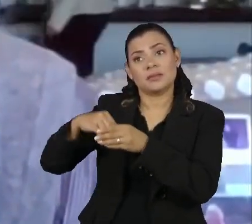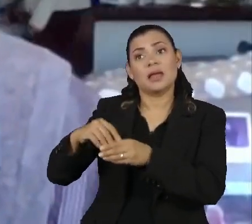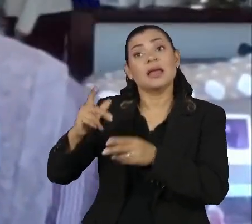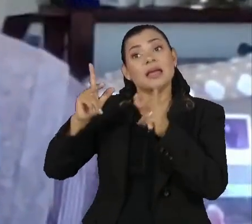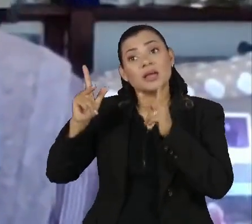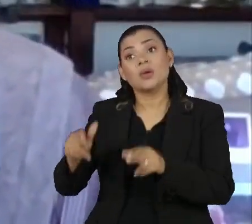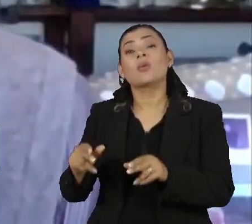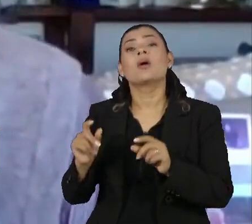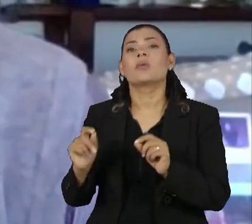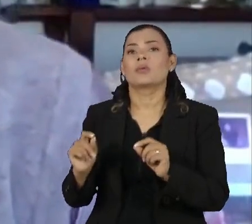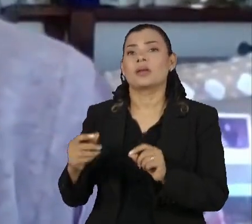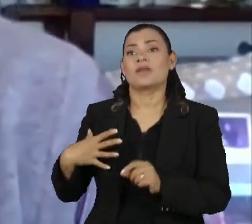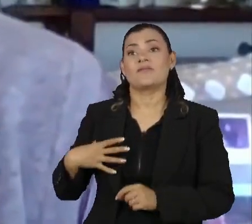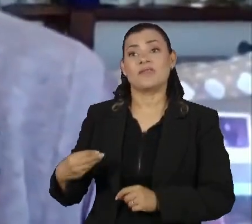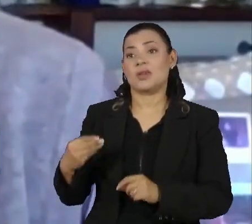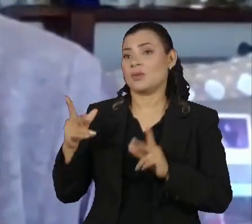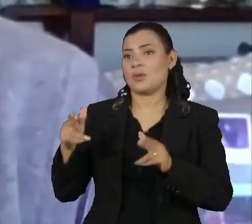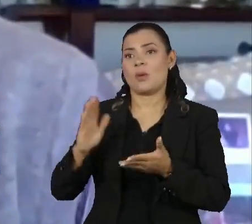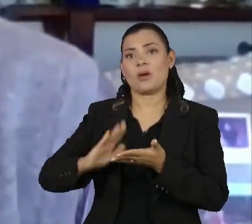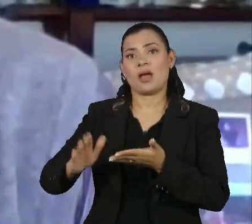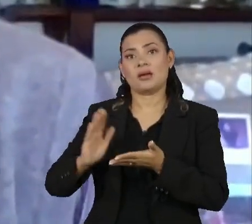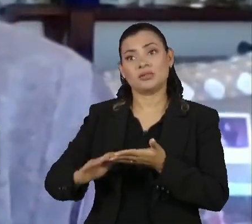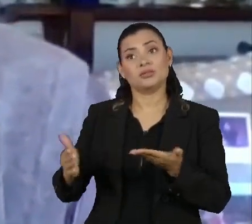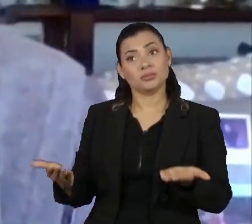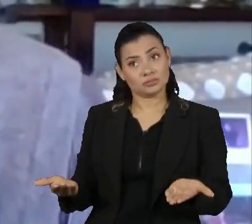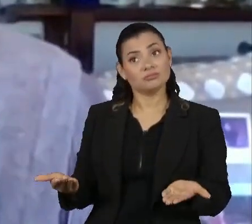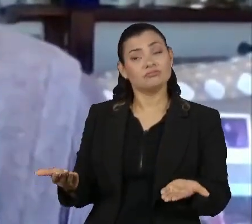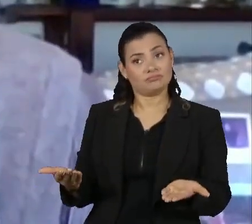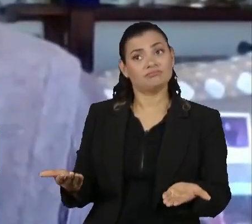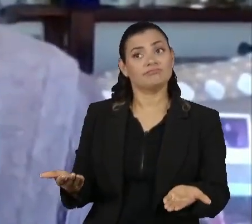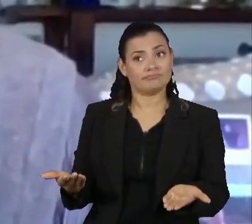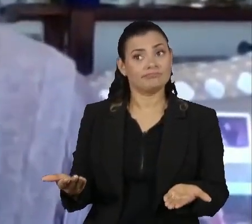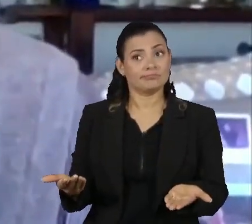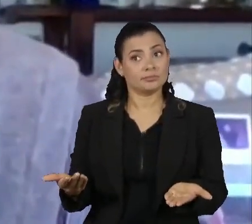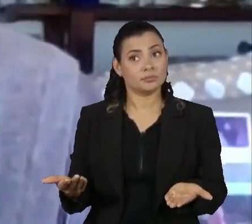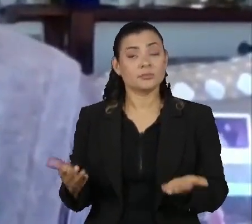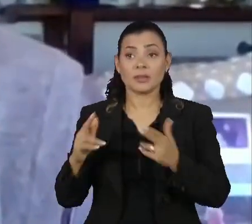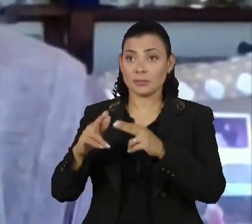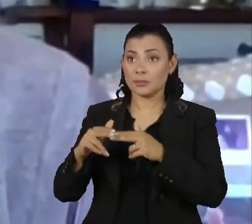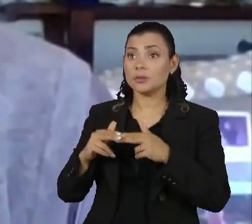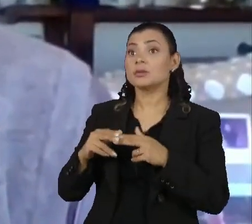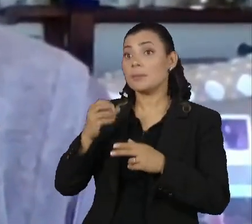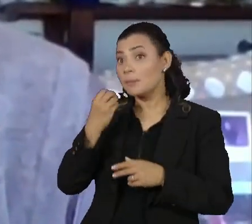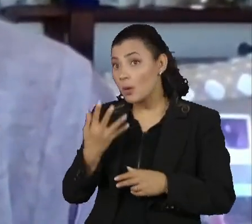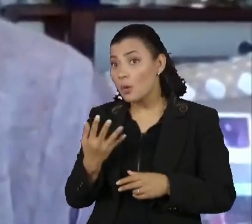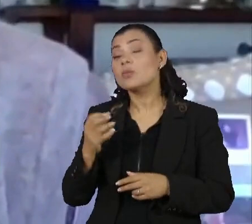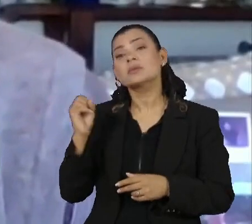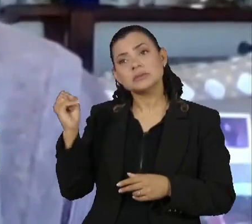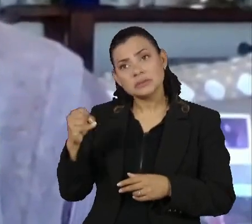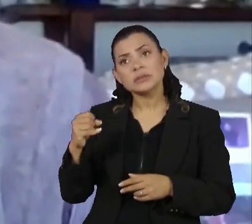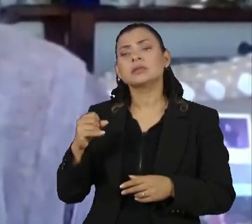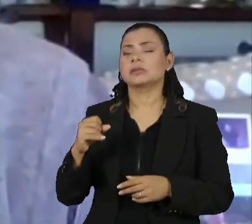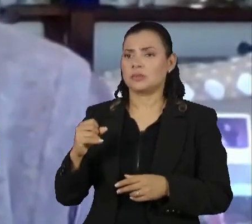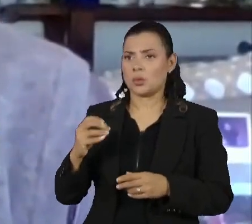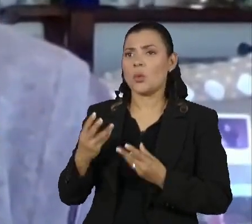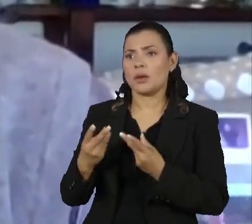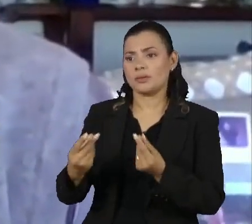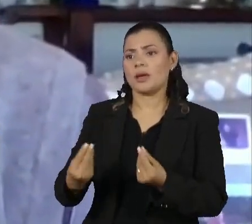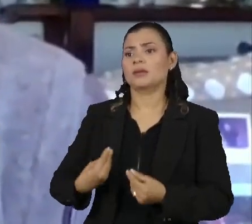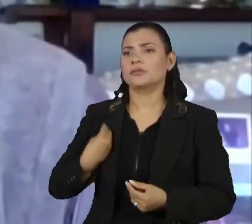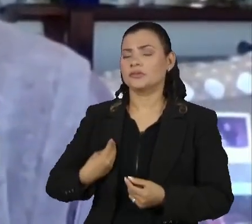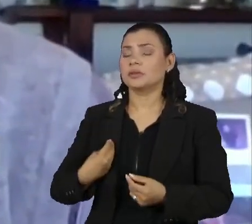equivalente a um filho, a mais na família. Então, beneficia, beneficia. Aumenta as